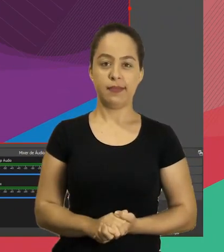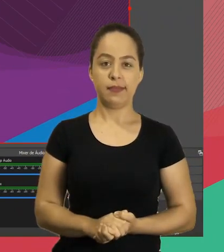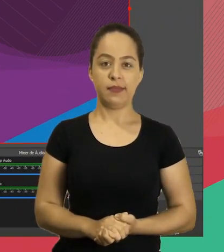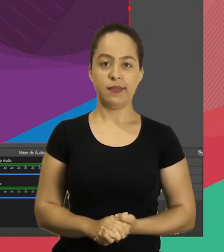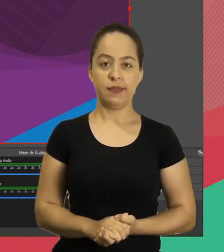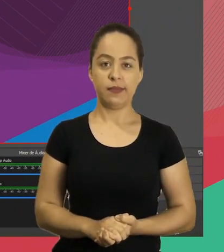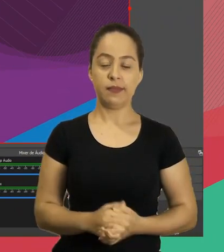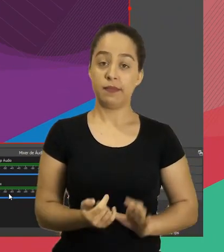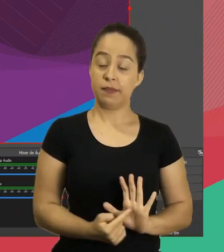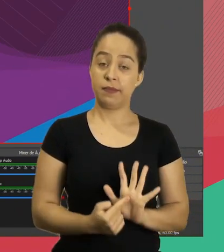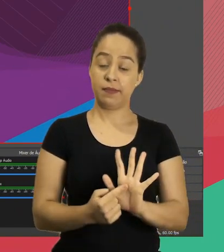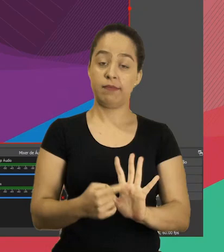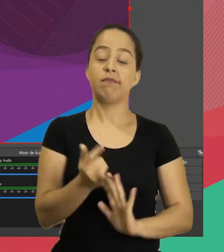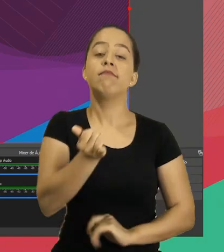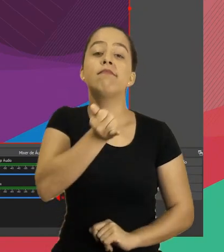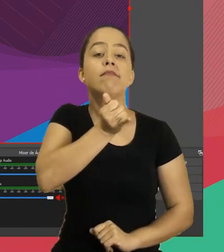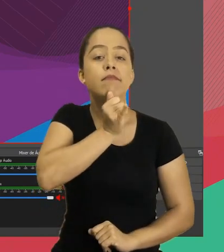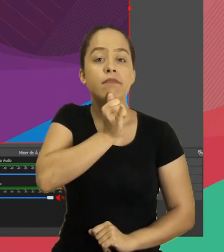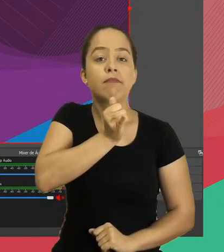você quiser.